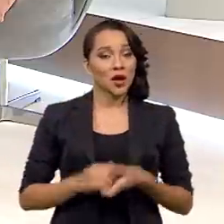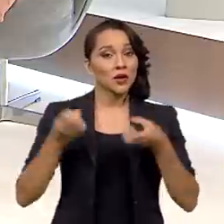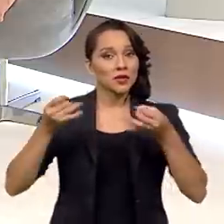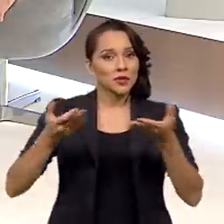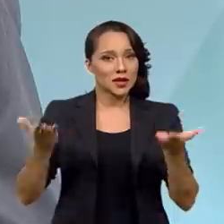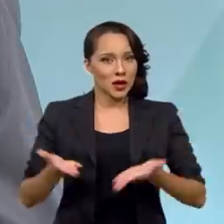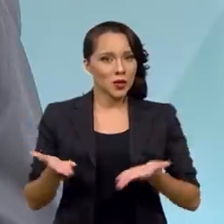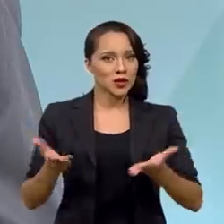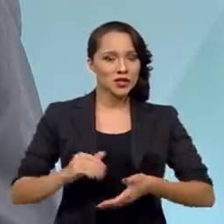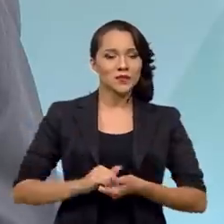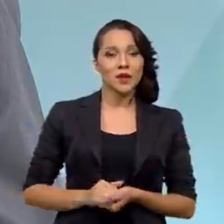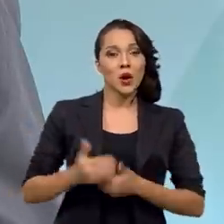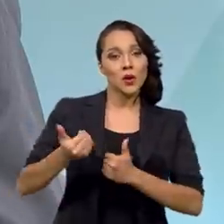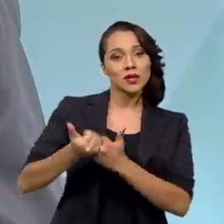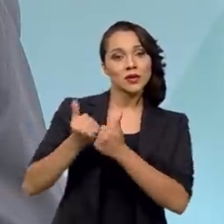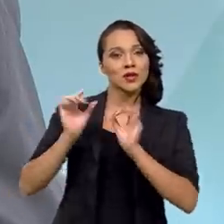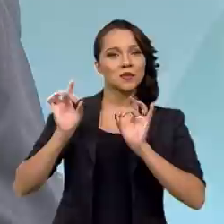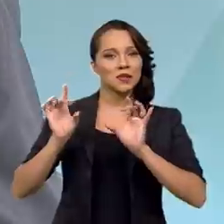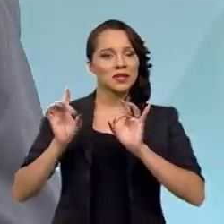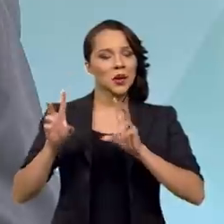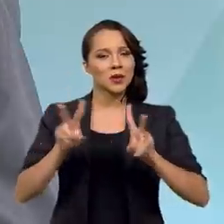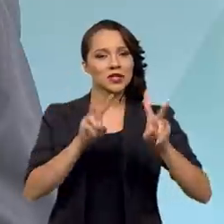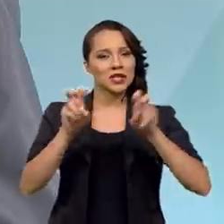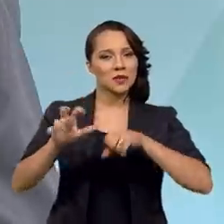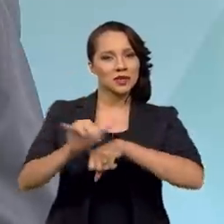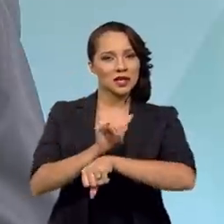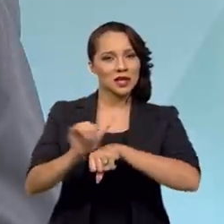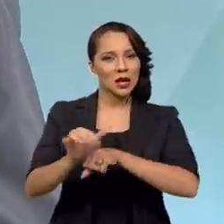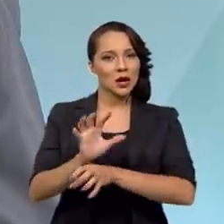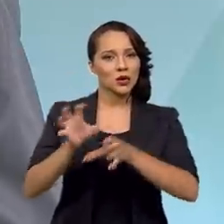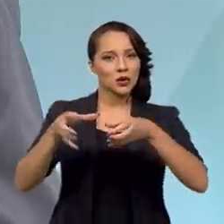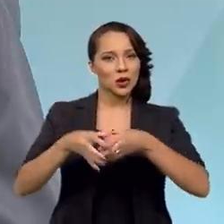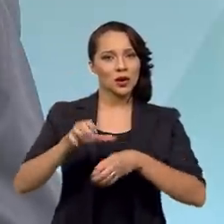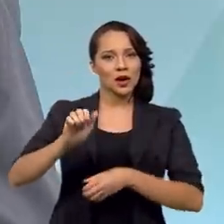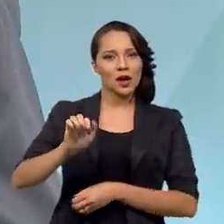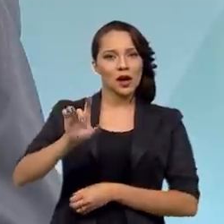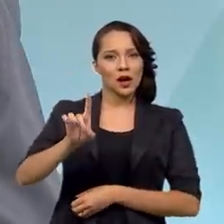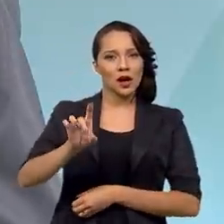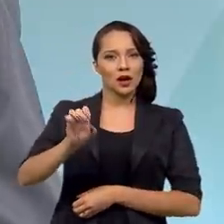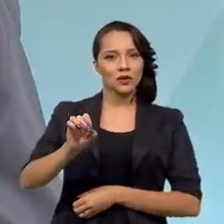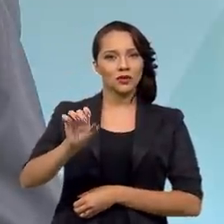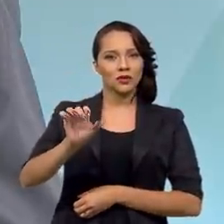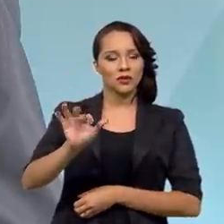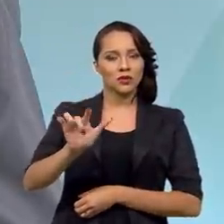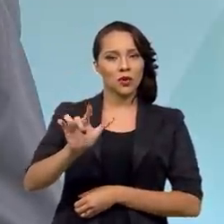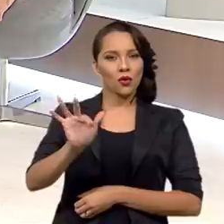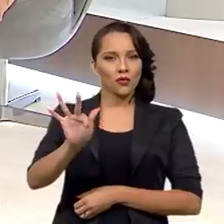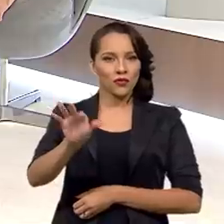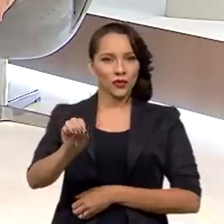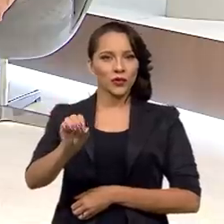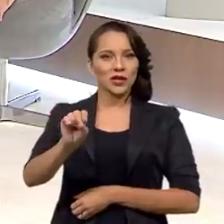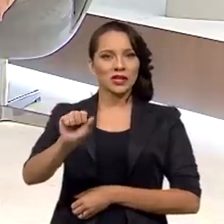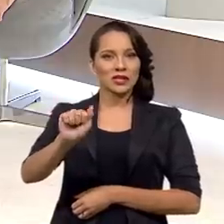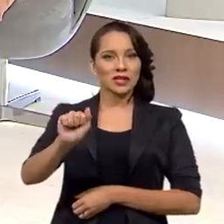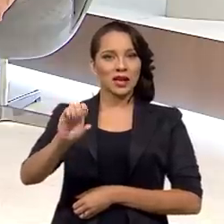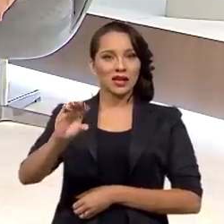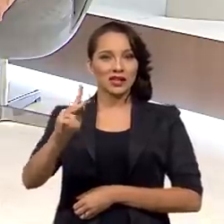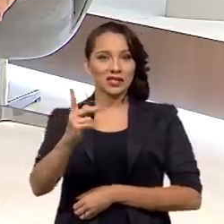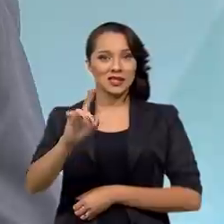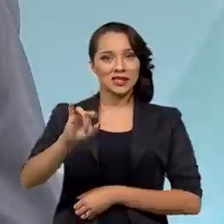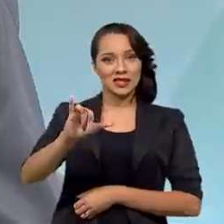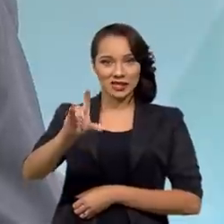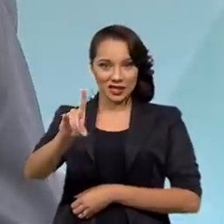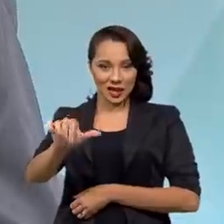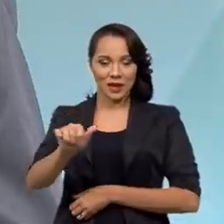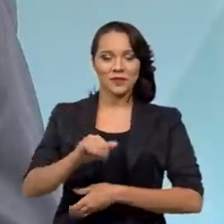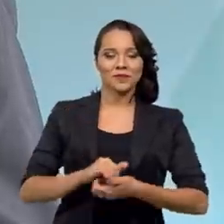nos explica hoje o assessor especial de assuntos estratégicos do órgão, Adolfo Saxida. Boa noite, Saxida.